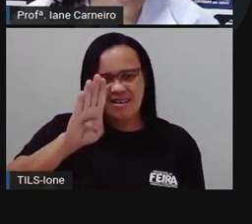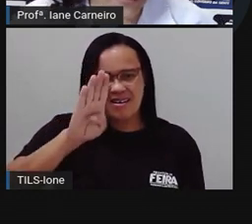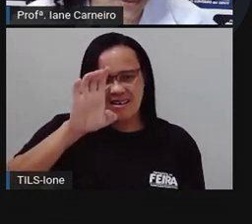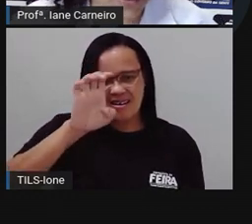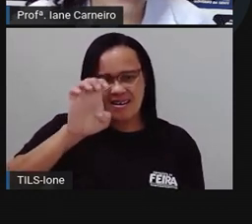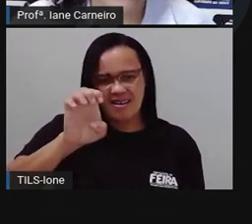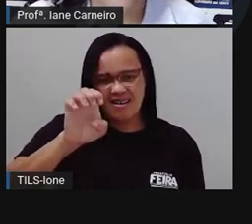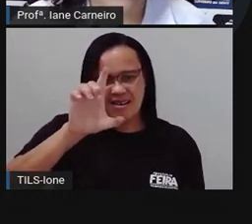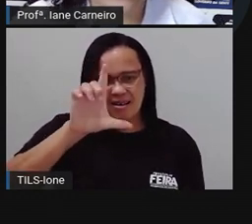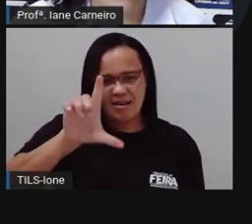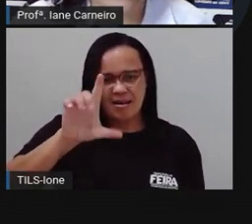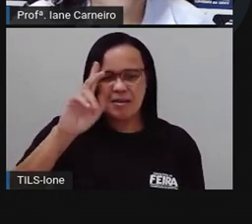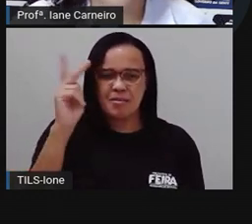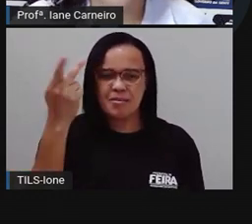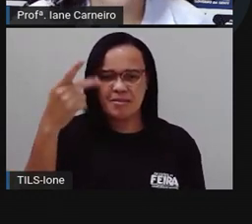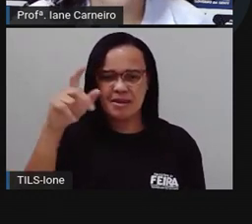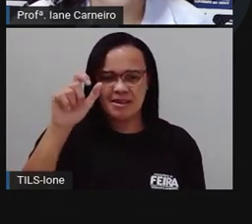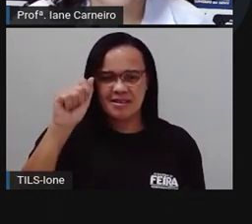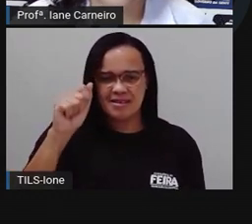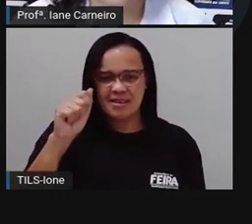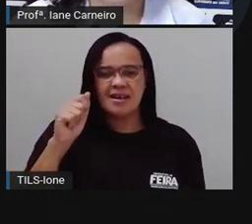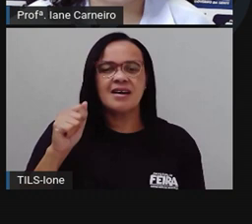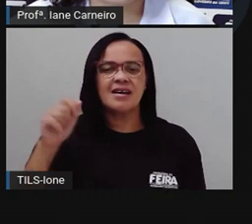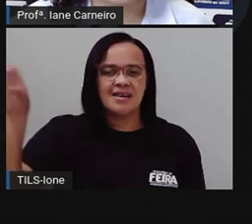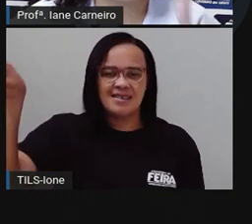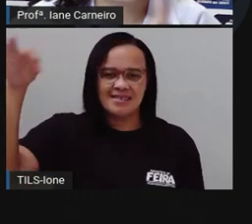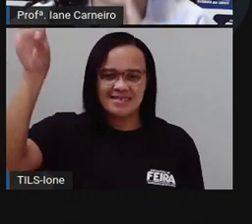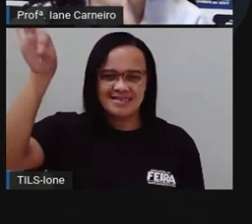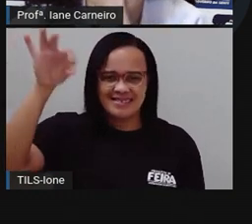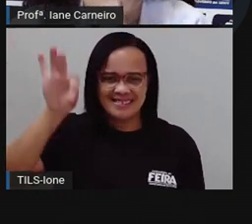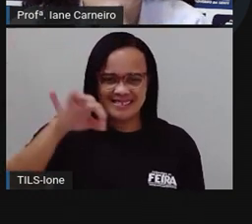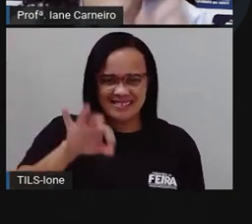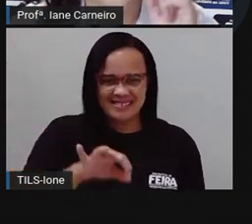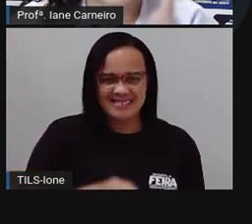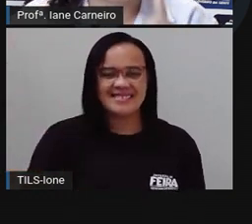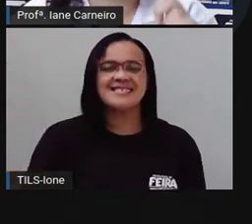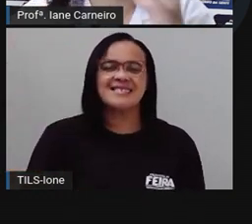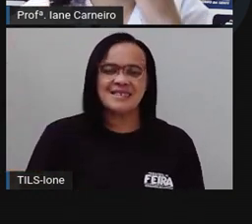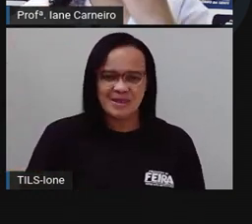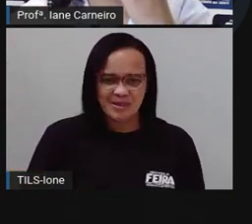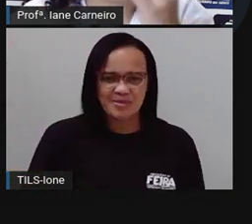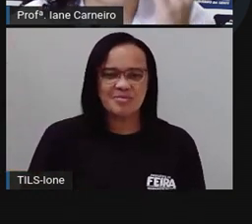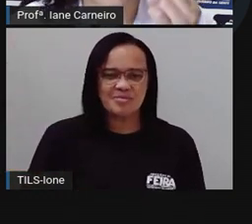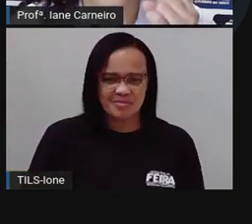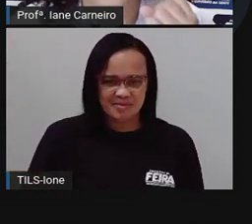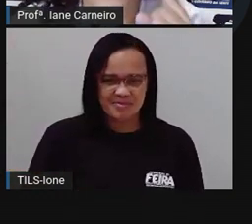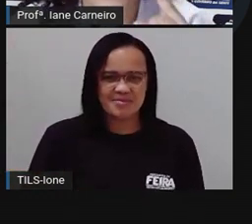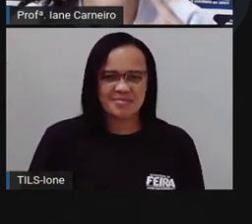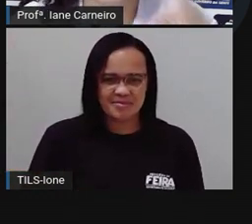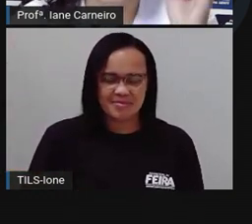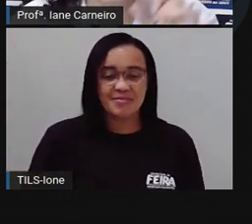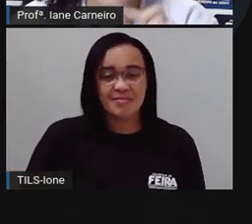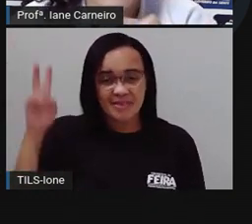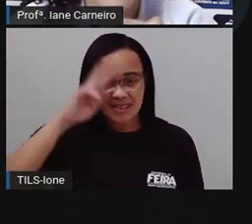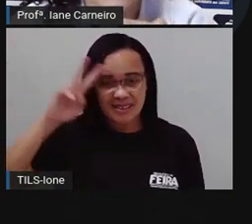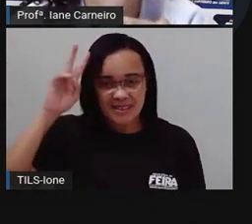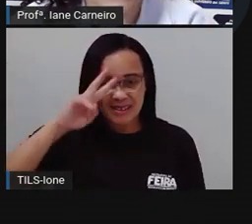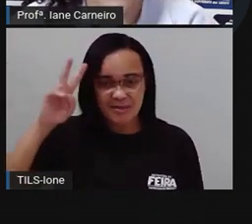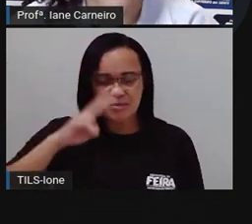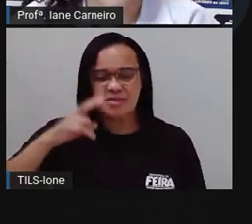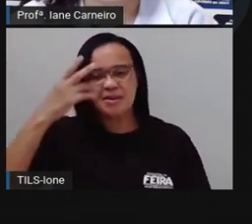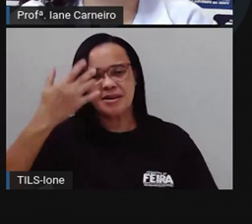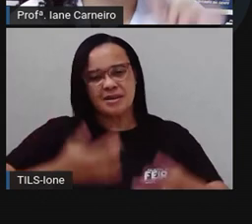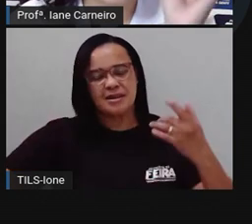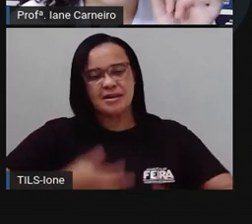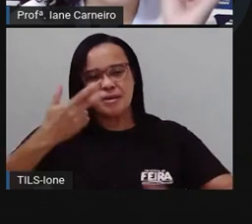Abelha. A Pró vai colocar aqui o A. B. Depois do... Pra fazer o B, lembra que a Pró tinha falado com vocês que não é só a letrinha